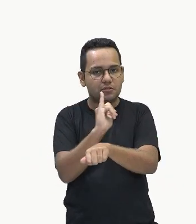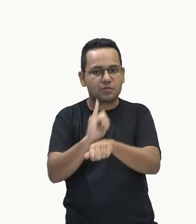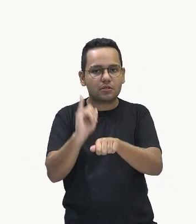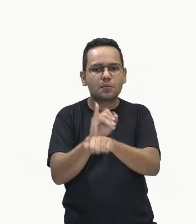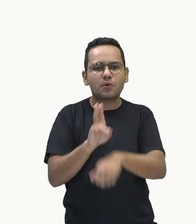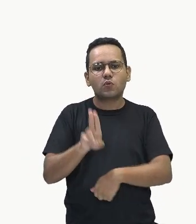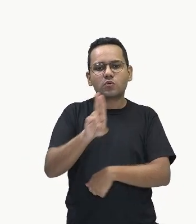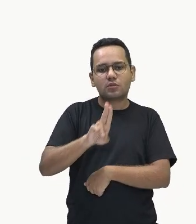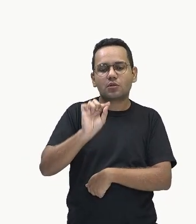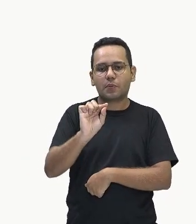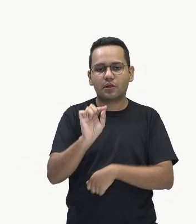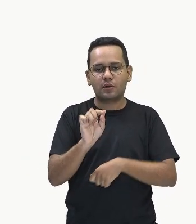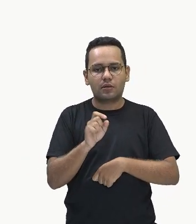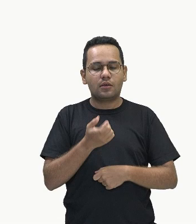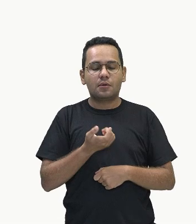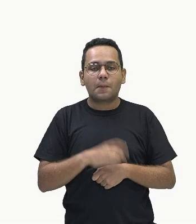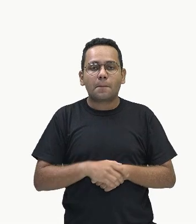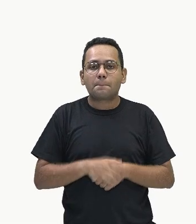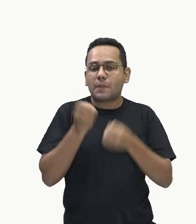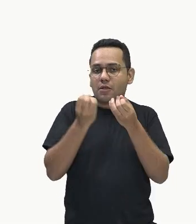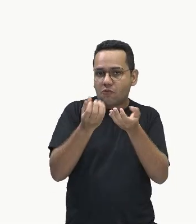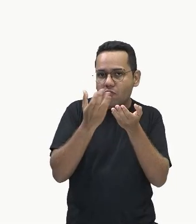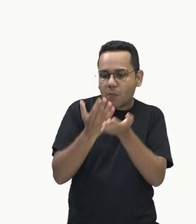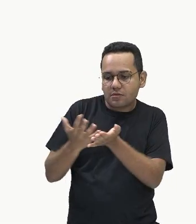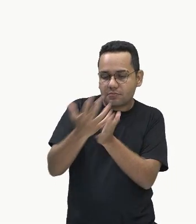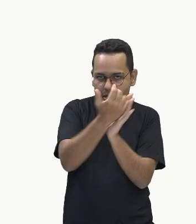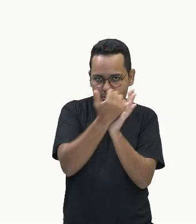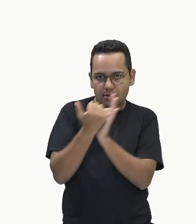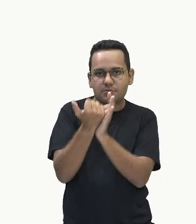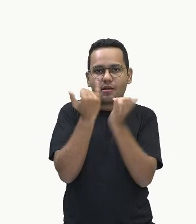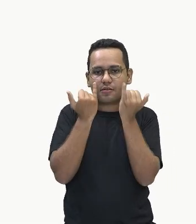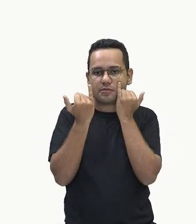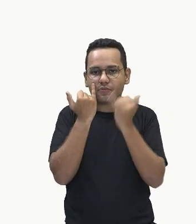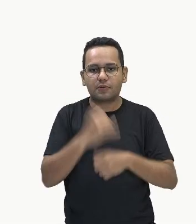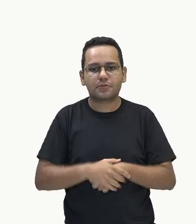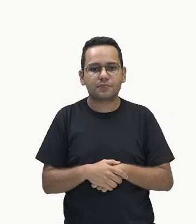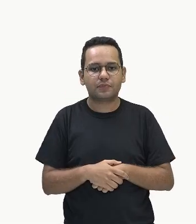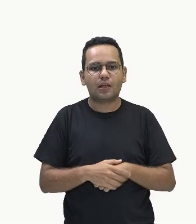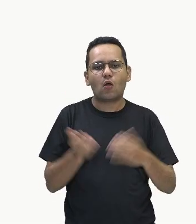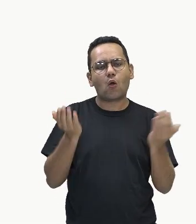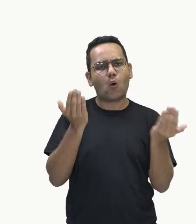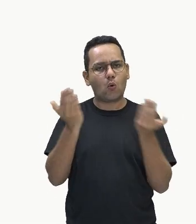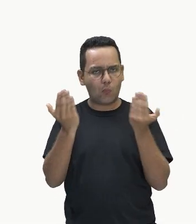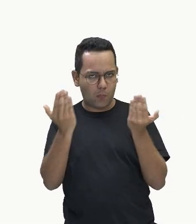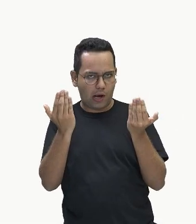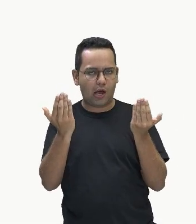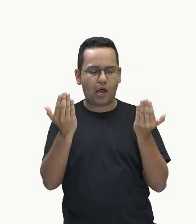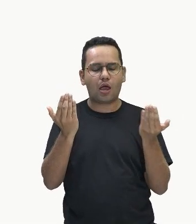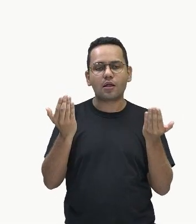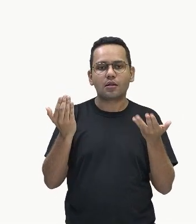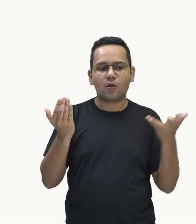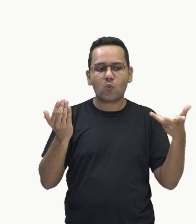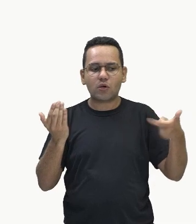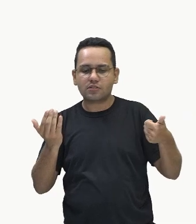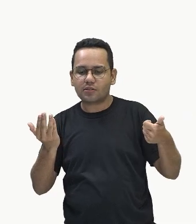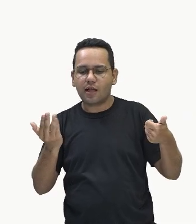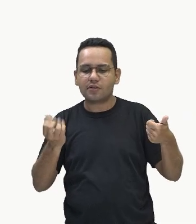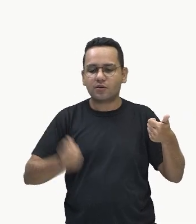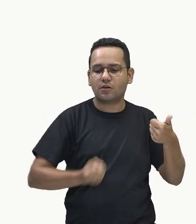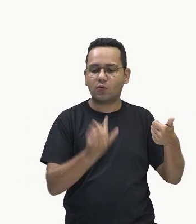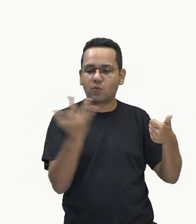a comunicação dos dados coletados, comparando informações quantitativas ou qualitativas.